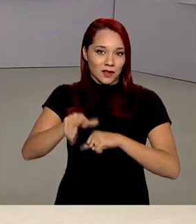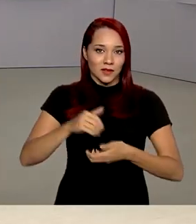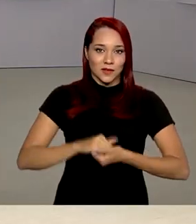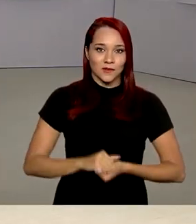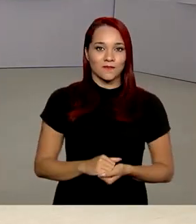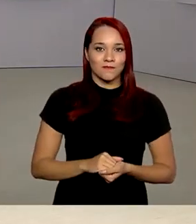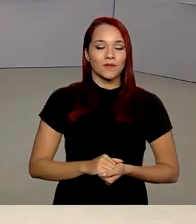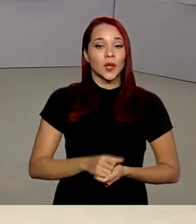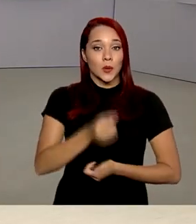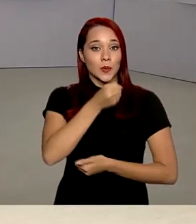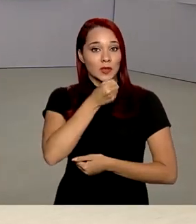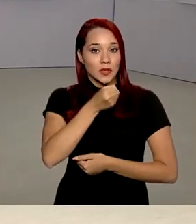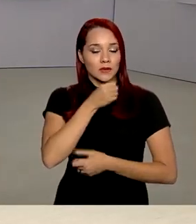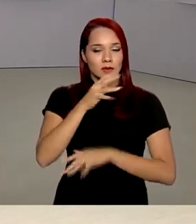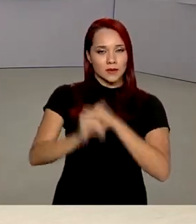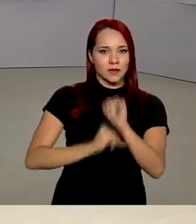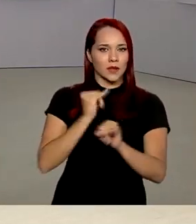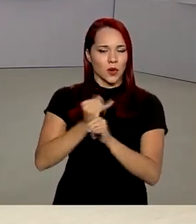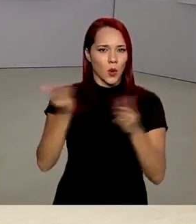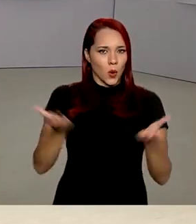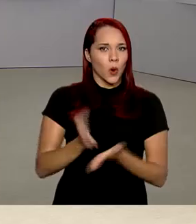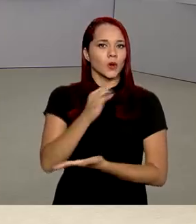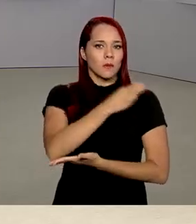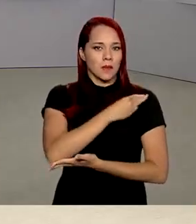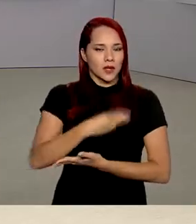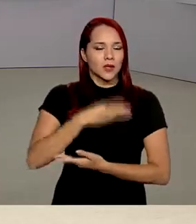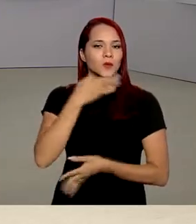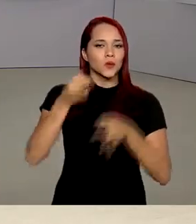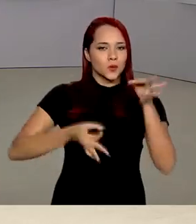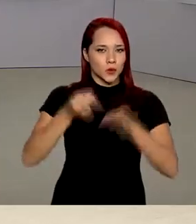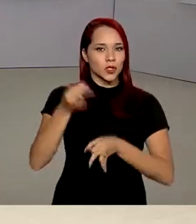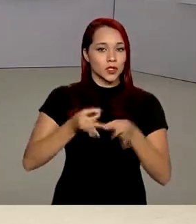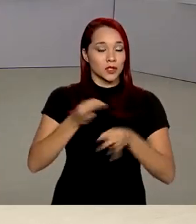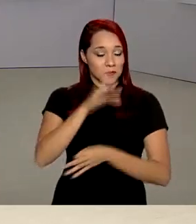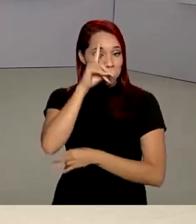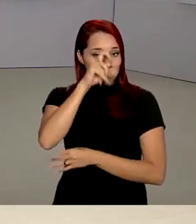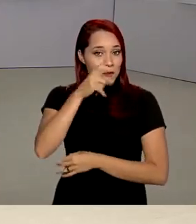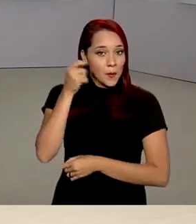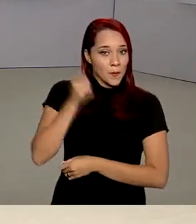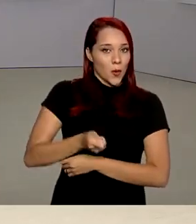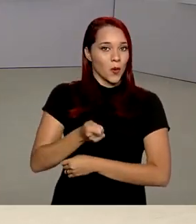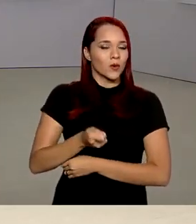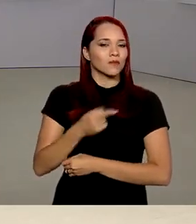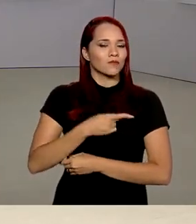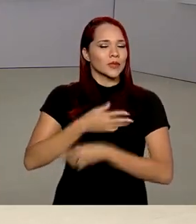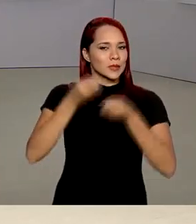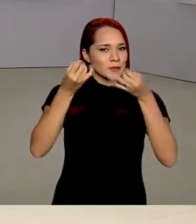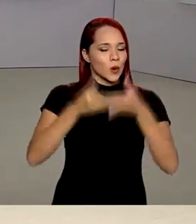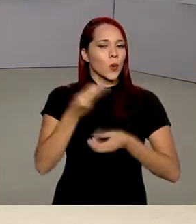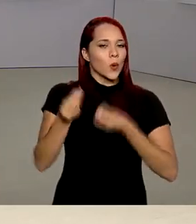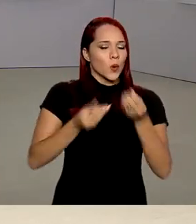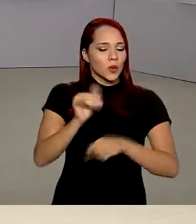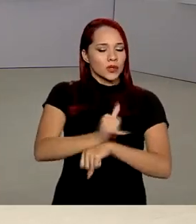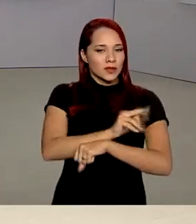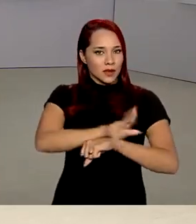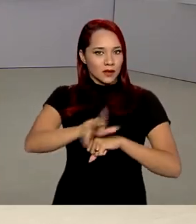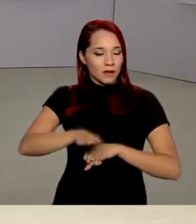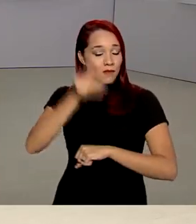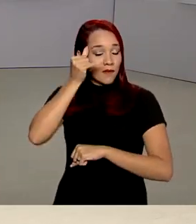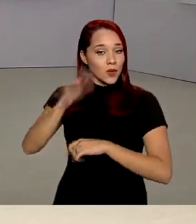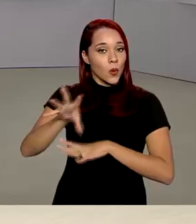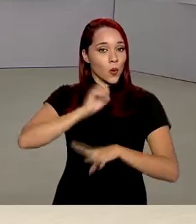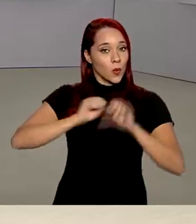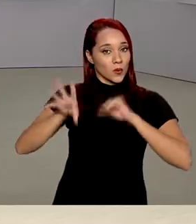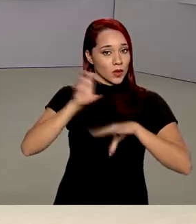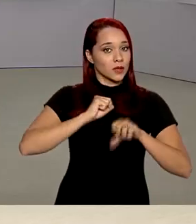Em uma entrevista pela internet, hoje, o ministro da Justiça e Segurança Pública, Sérgio Moro, comentou as ações para evitar a contaminação